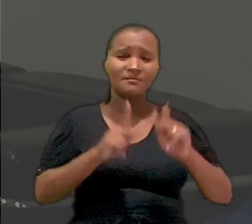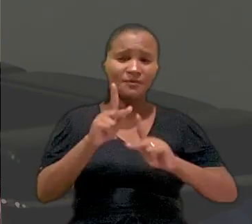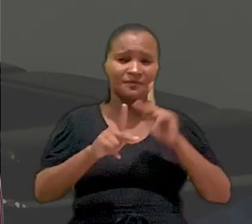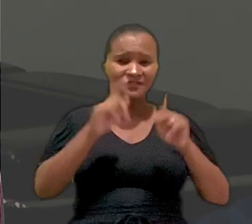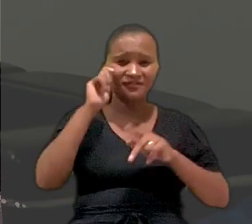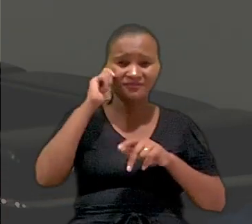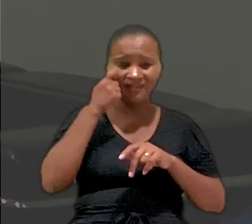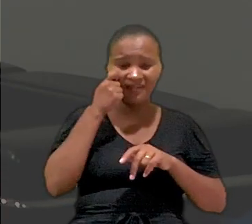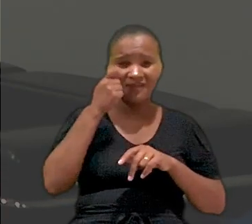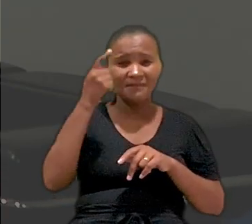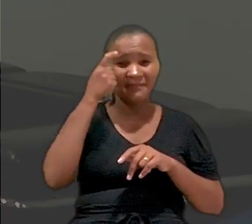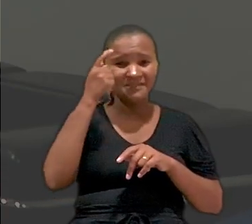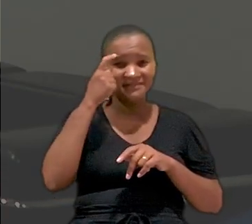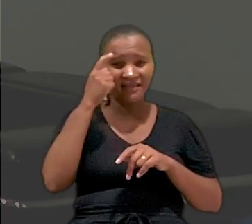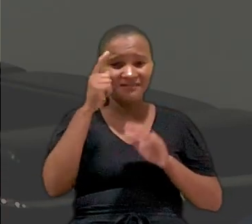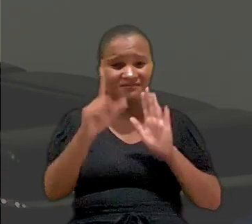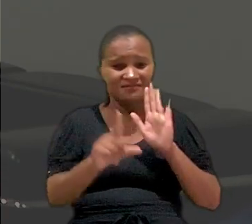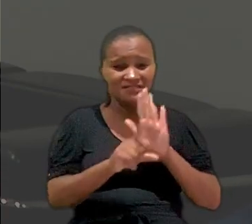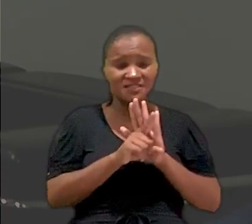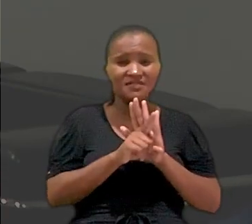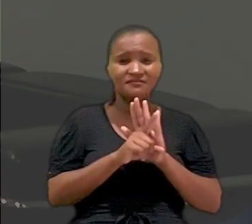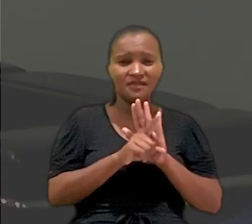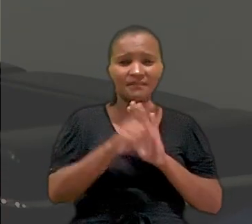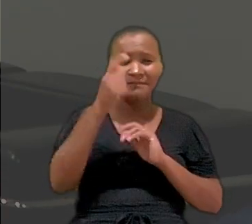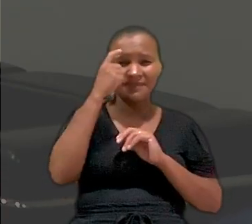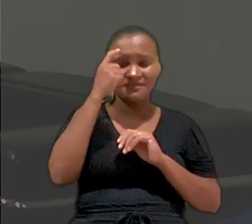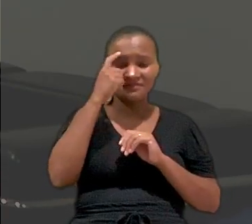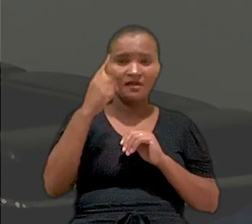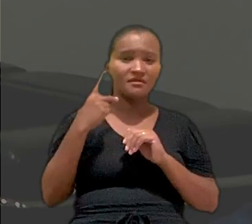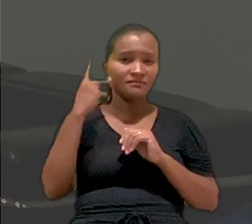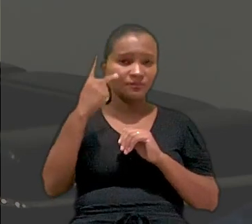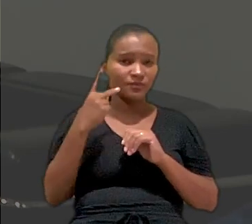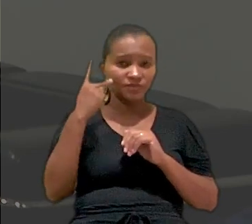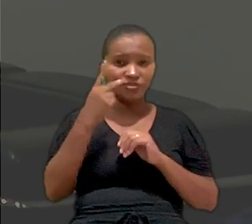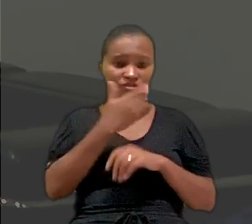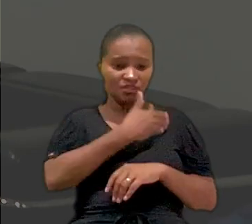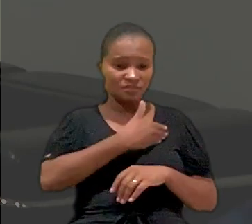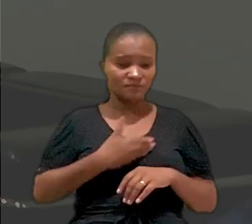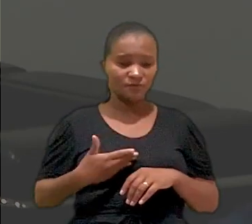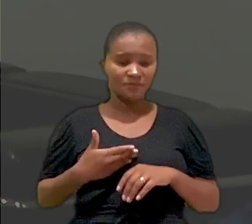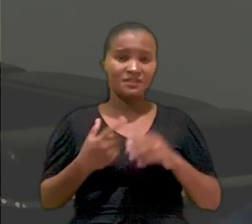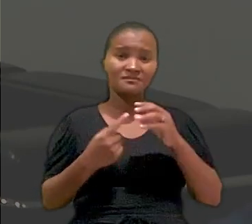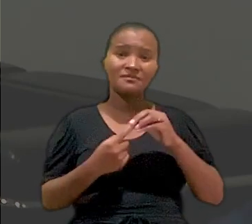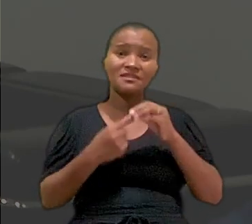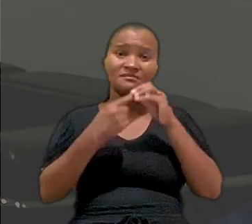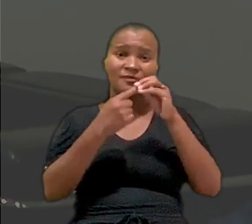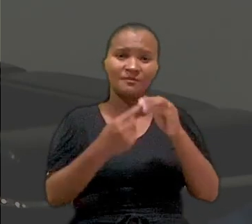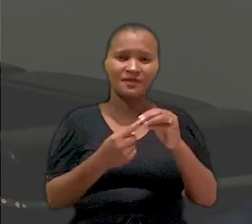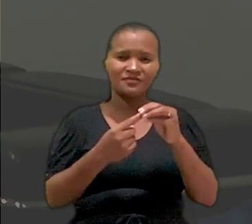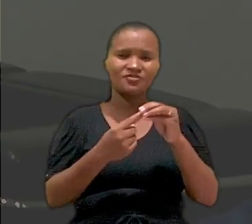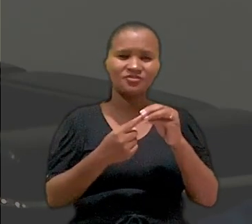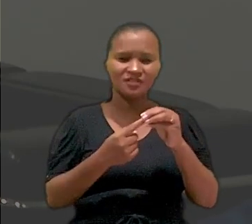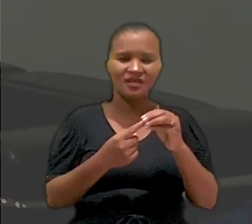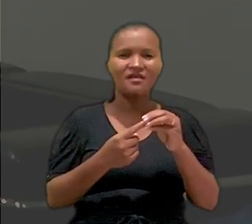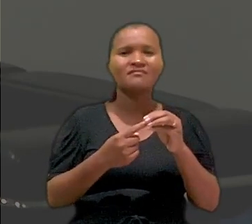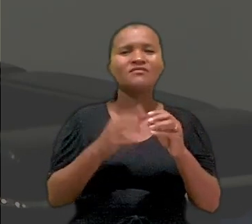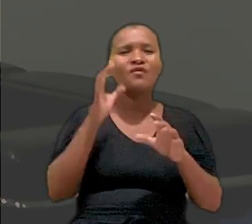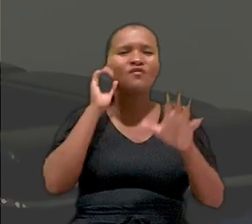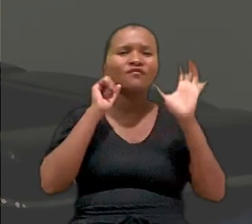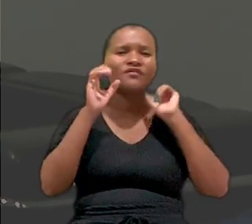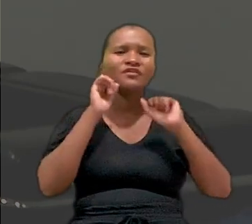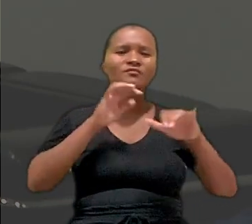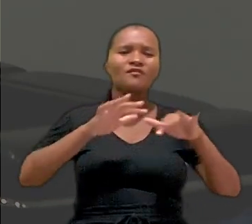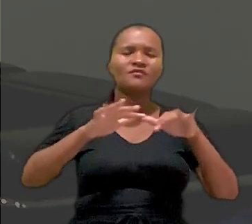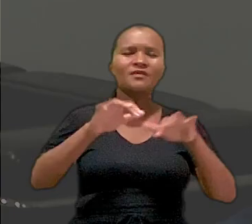negra, para pensar em legislações, para pensar em políticas públicas e principalmente ouvindo movimentos